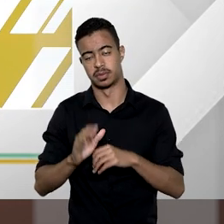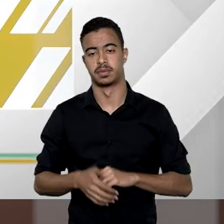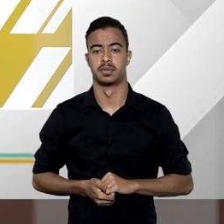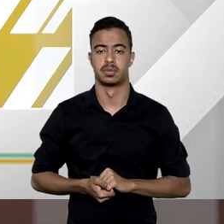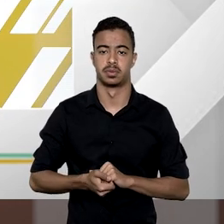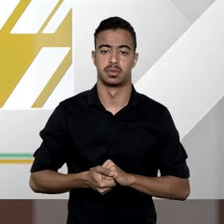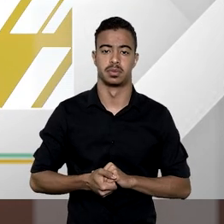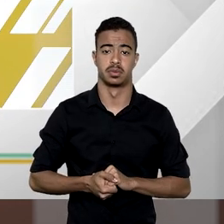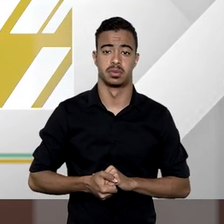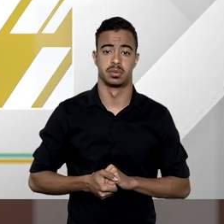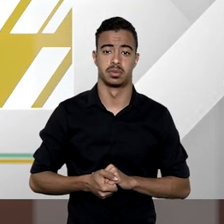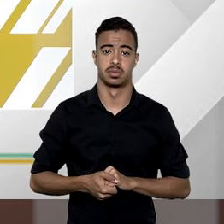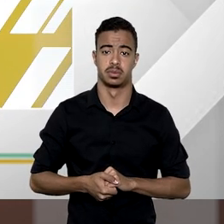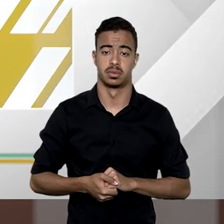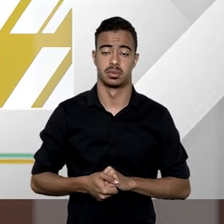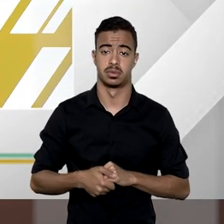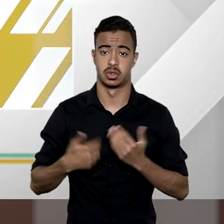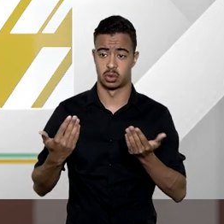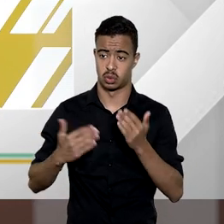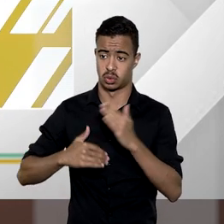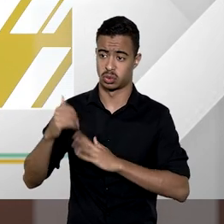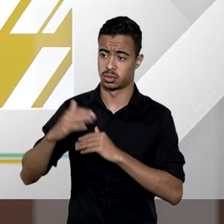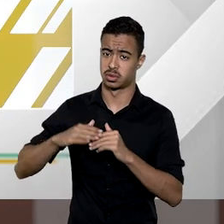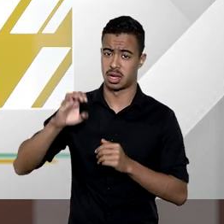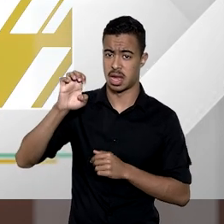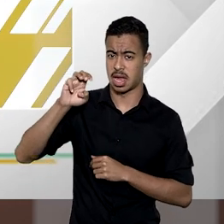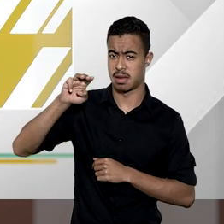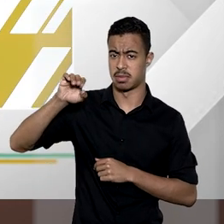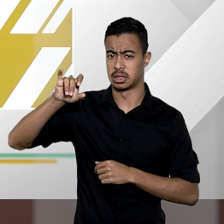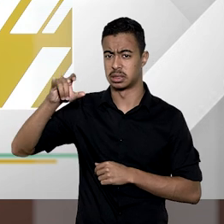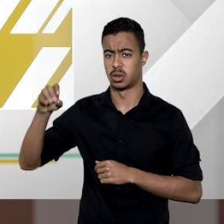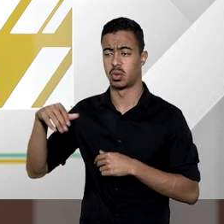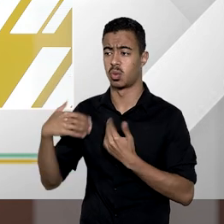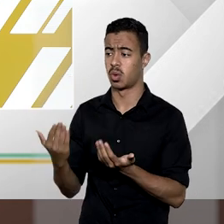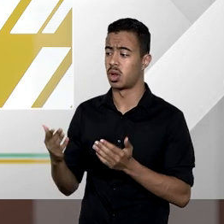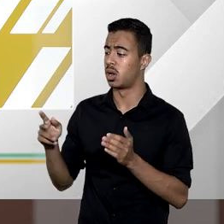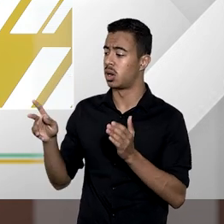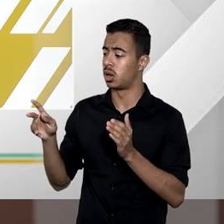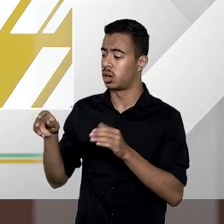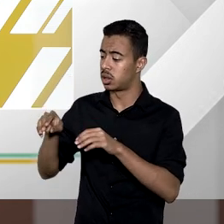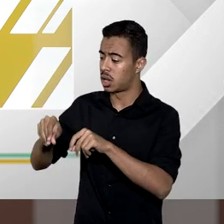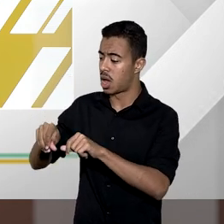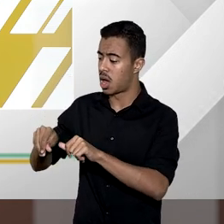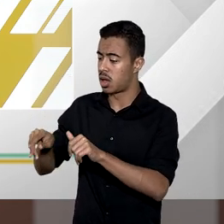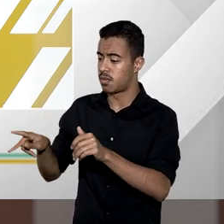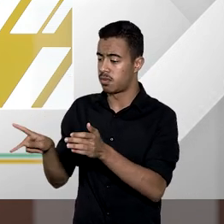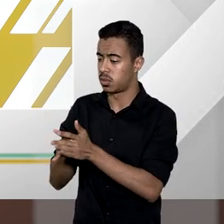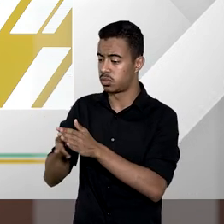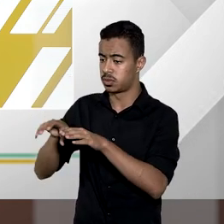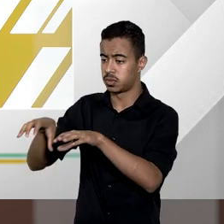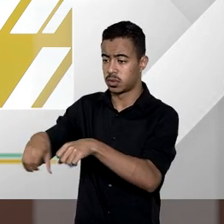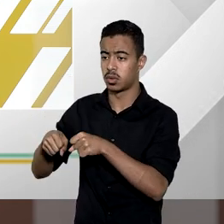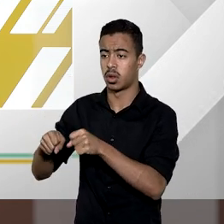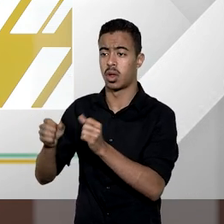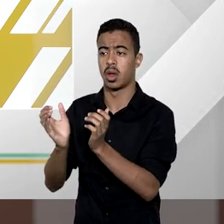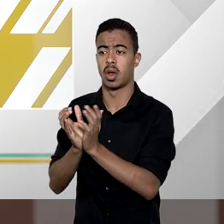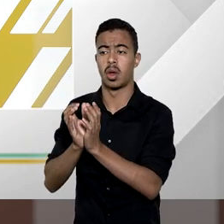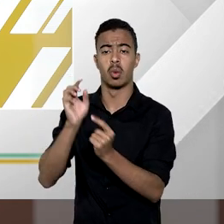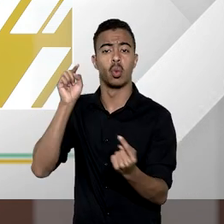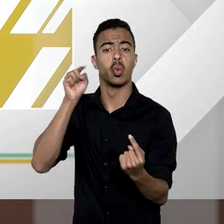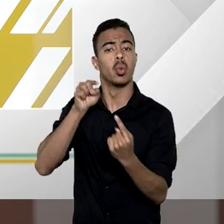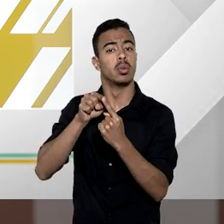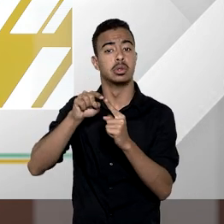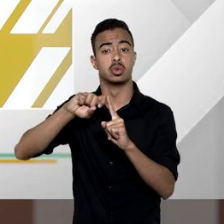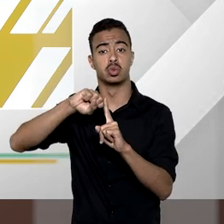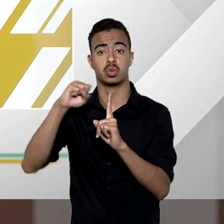ainda sobre a emissão professor Egon quando há desapropriação de terra para fins sociais o